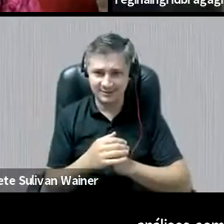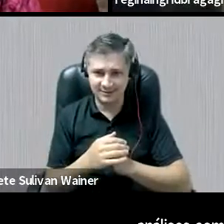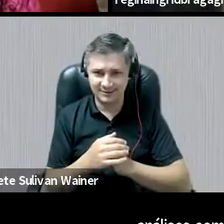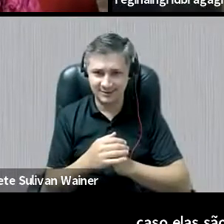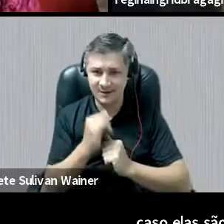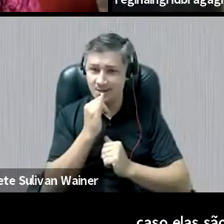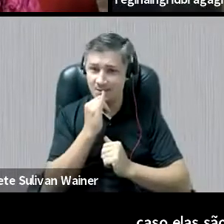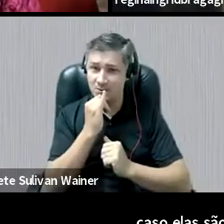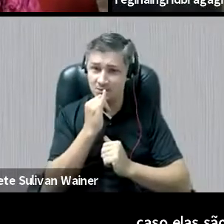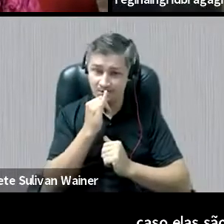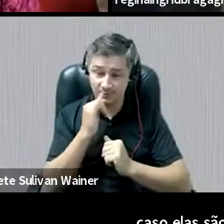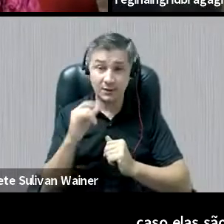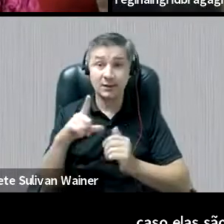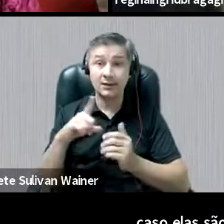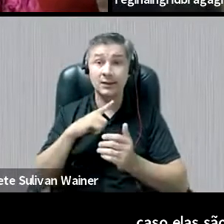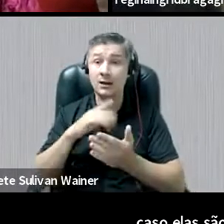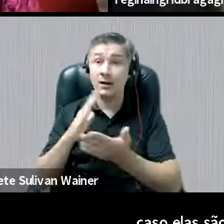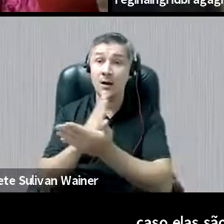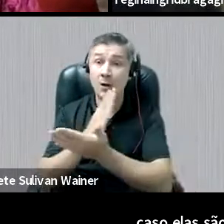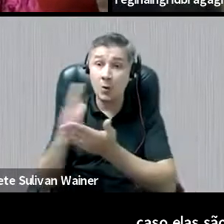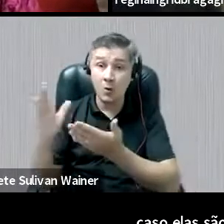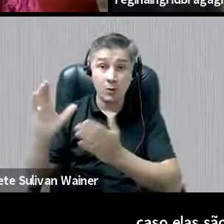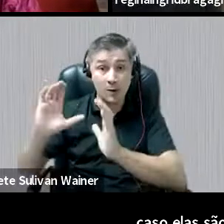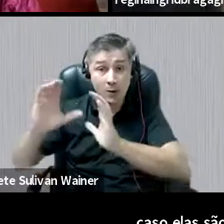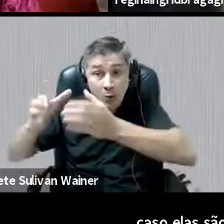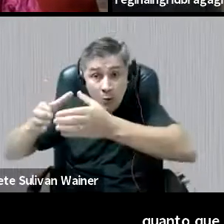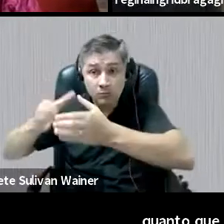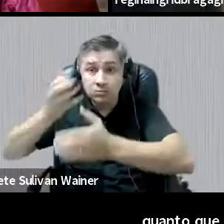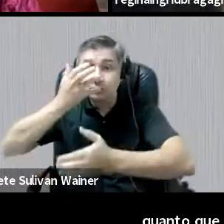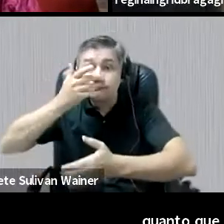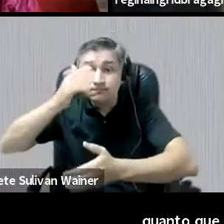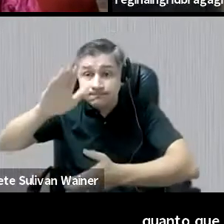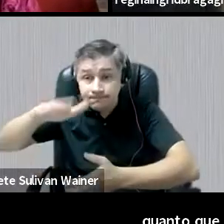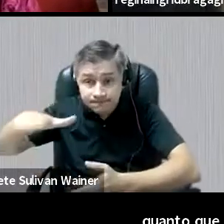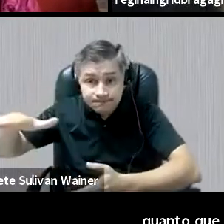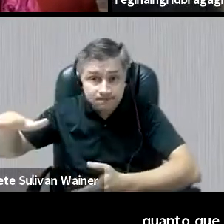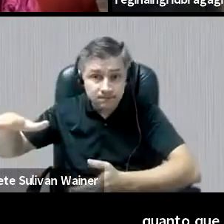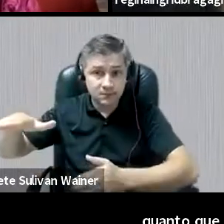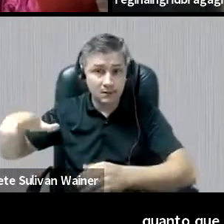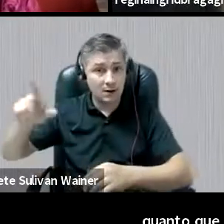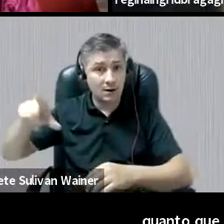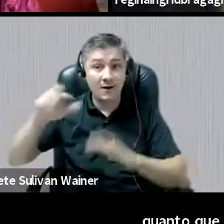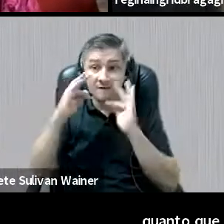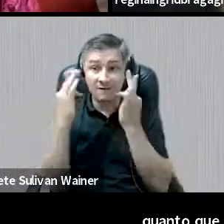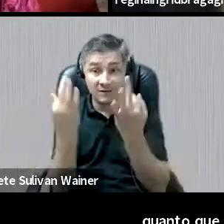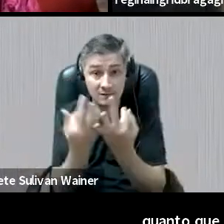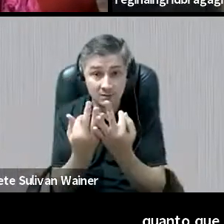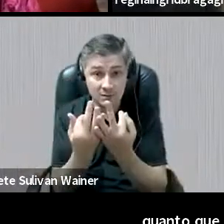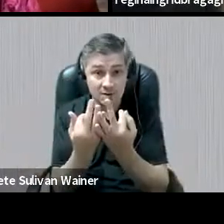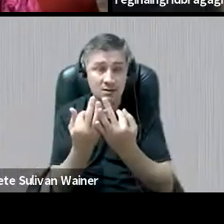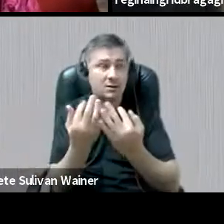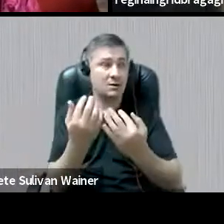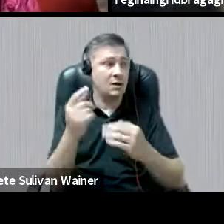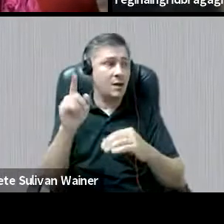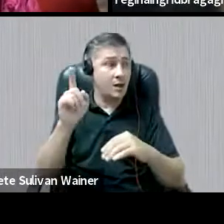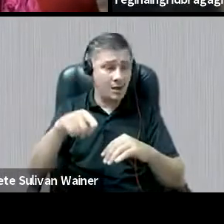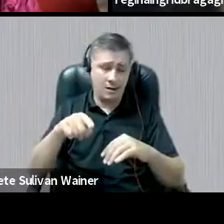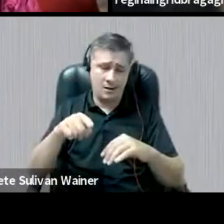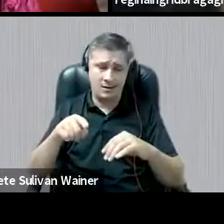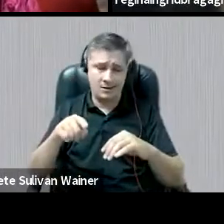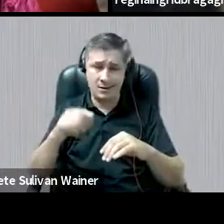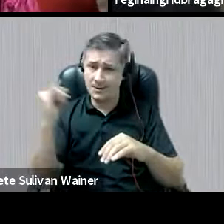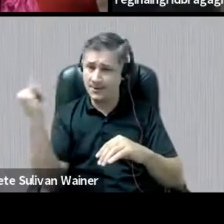uma parcela significativa das crianças, né, a família é uma dimensão, pelo menos,